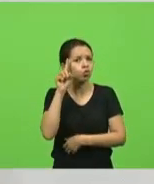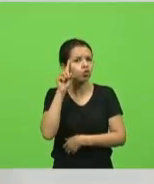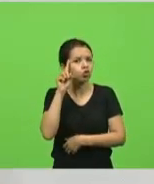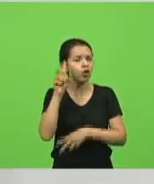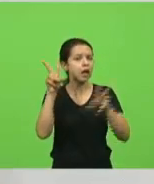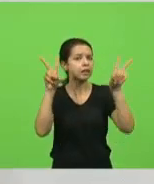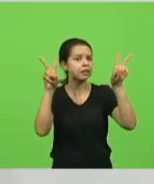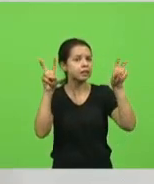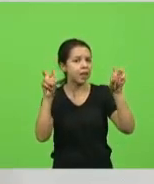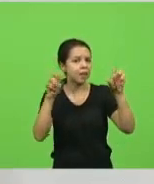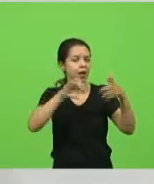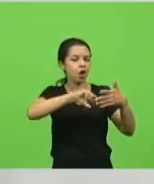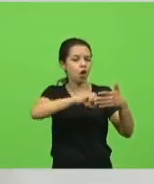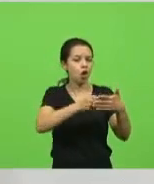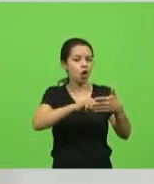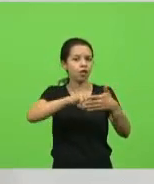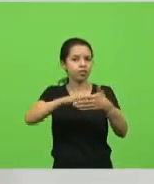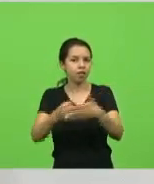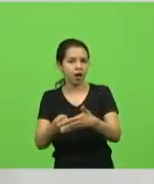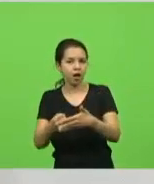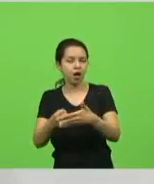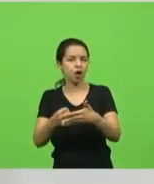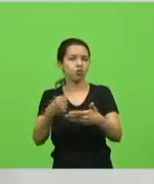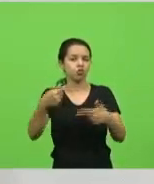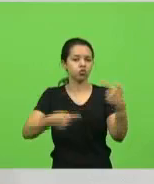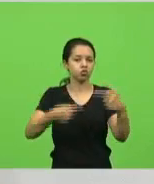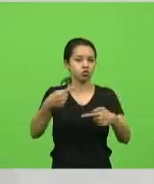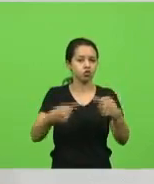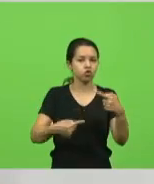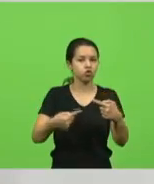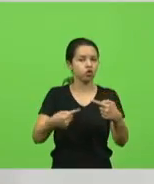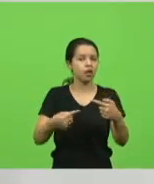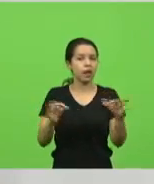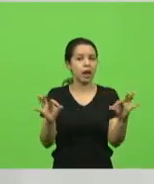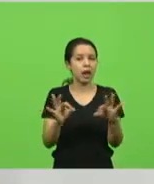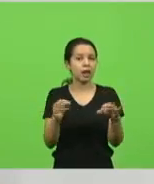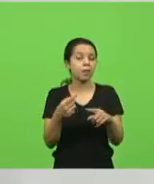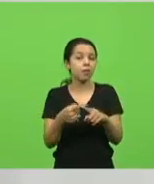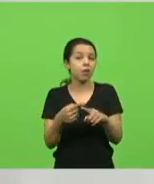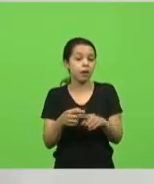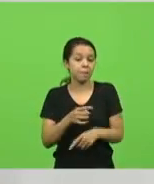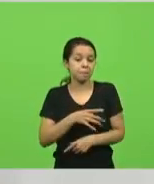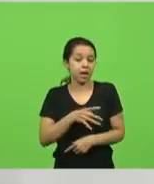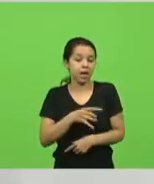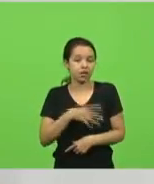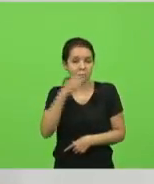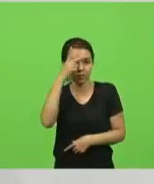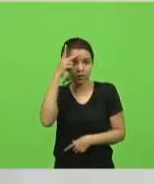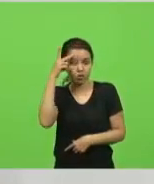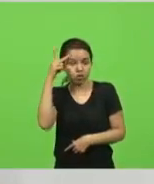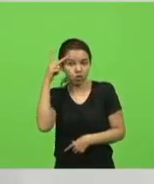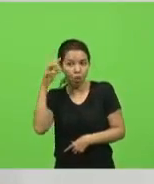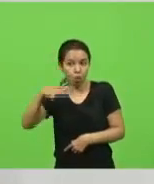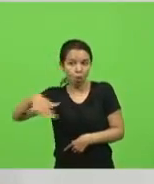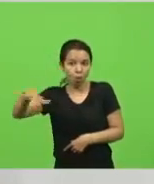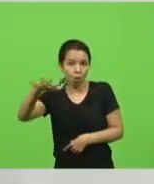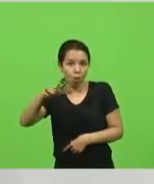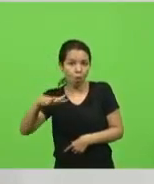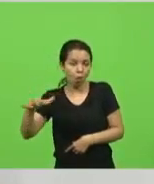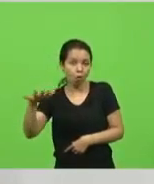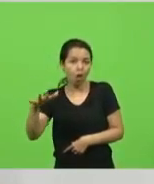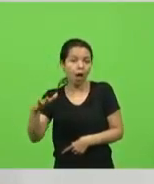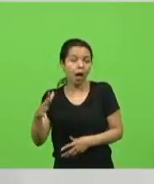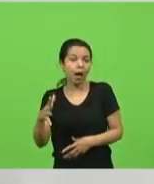sido abortado. por medo da reação das pessoas em casa, que preferem o obscurantismo, que preferem o xamanismo,